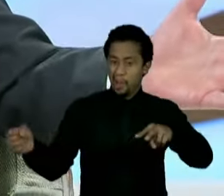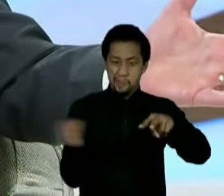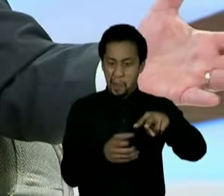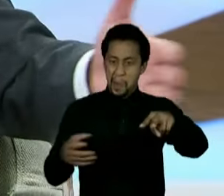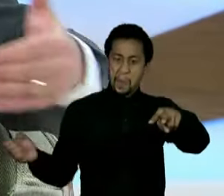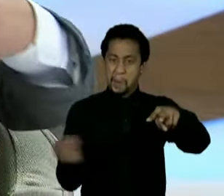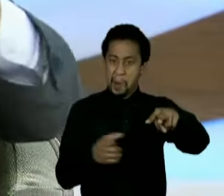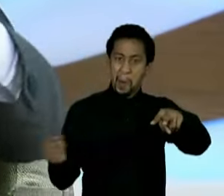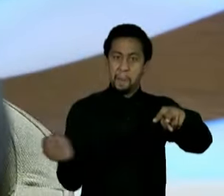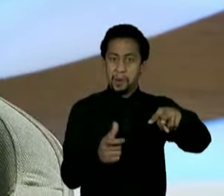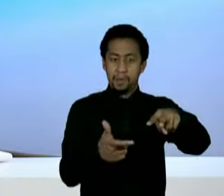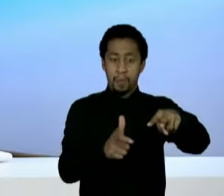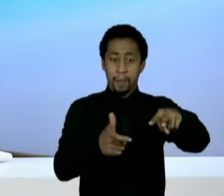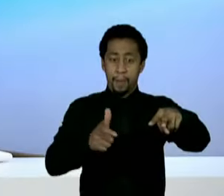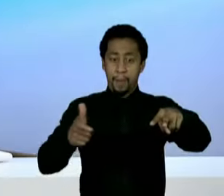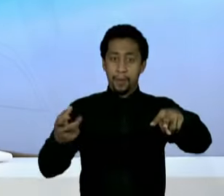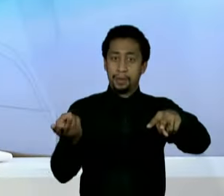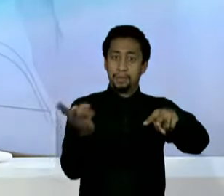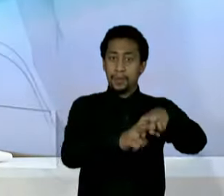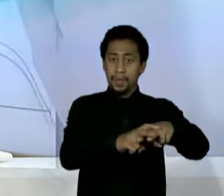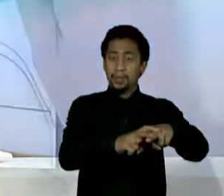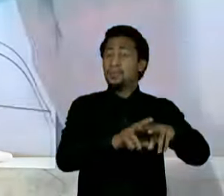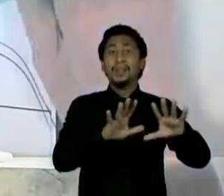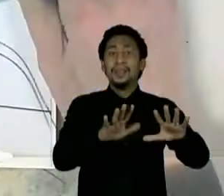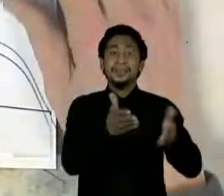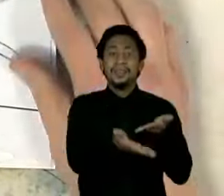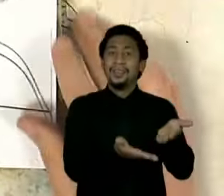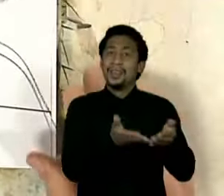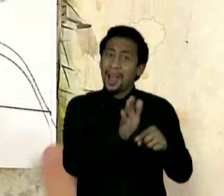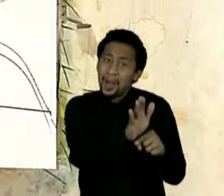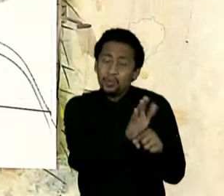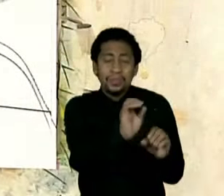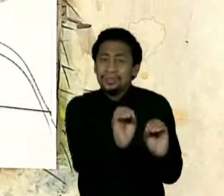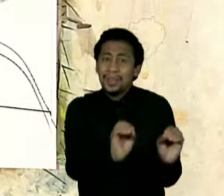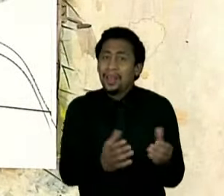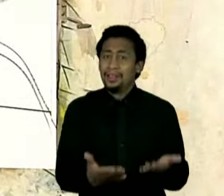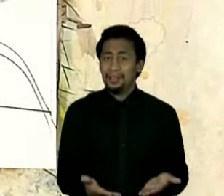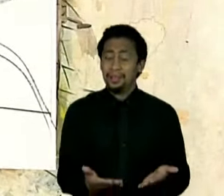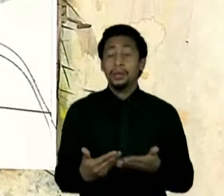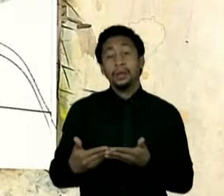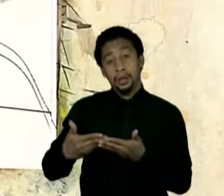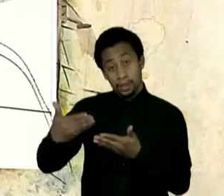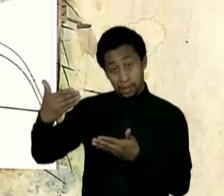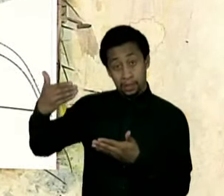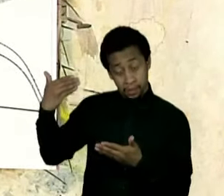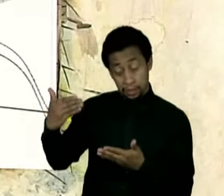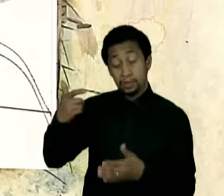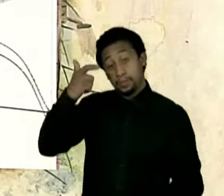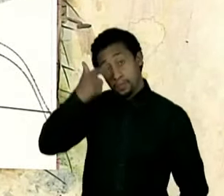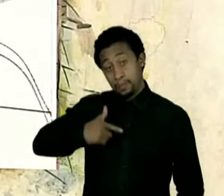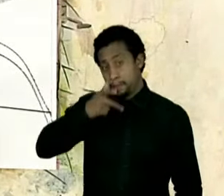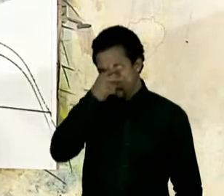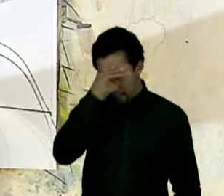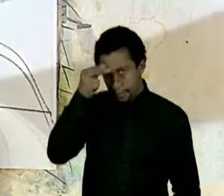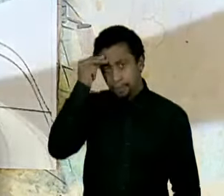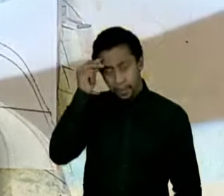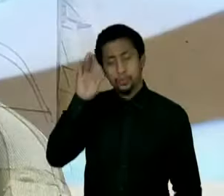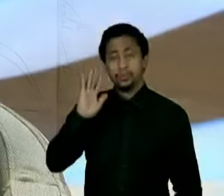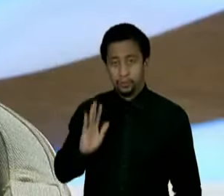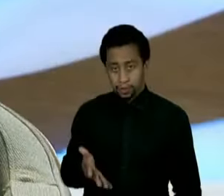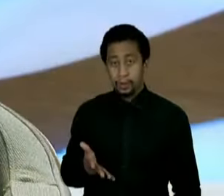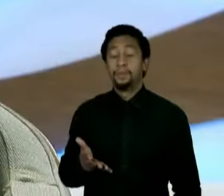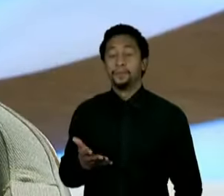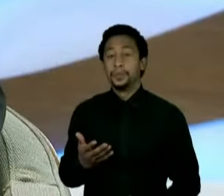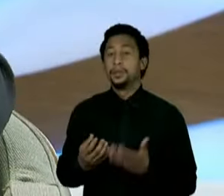inevitável. Eu já fui prefeito, já aconteceu esse fato. Eu fiz um programa com jovens de 17 para